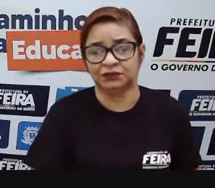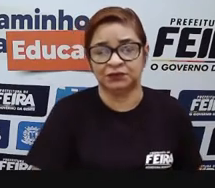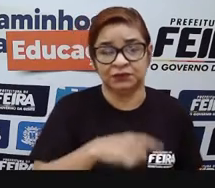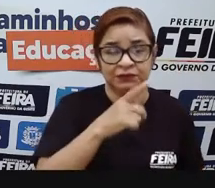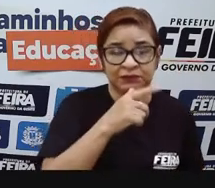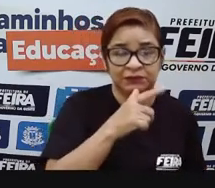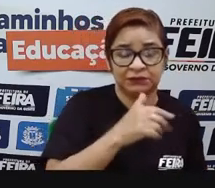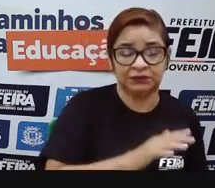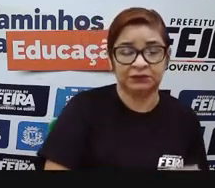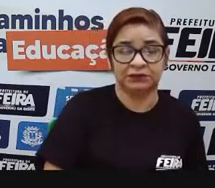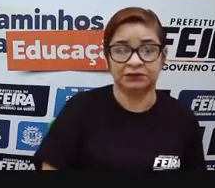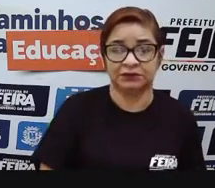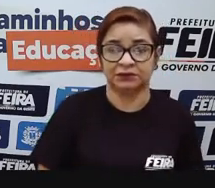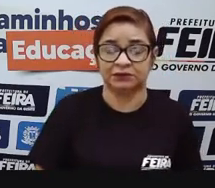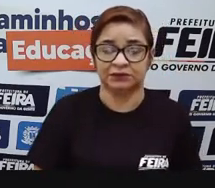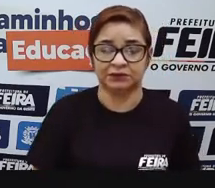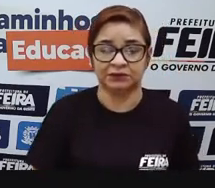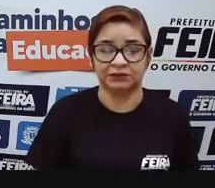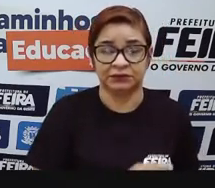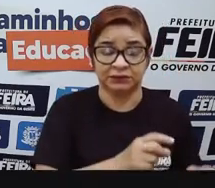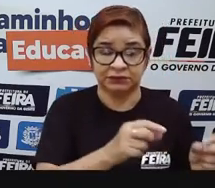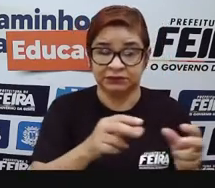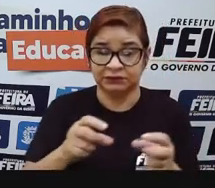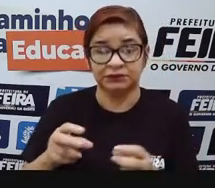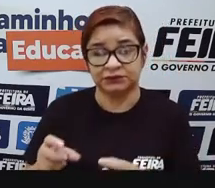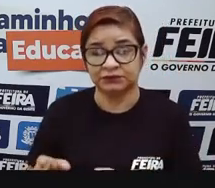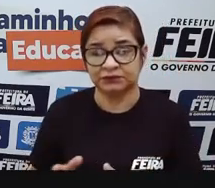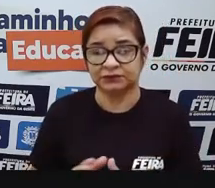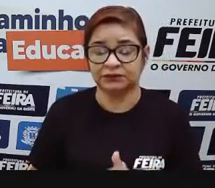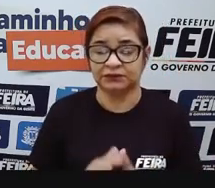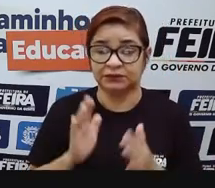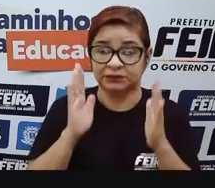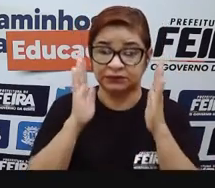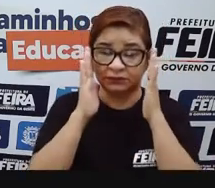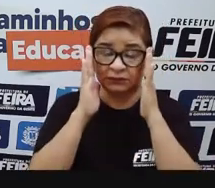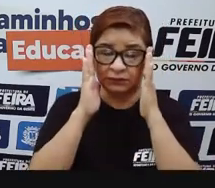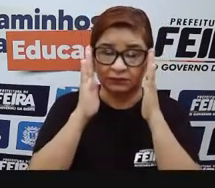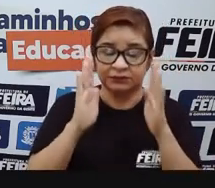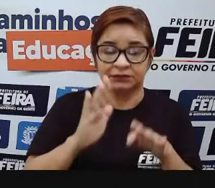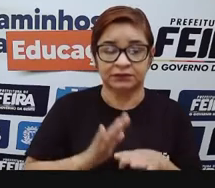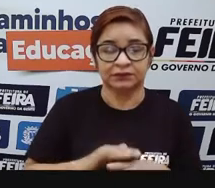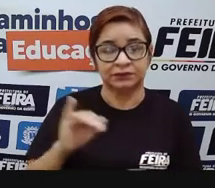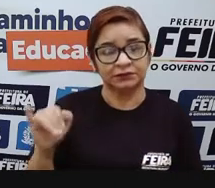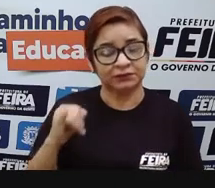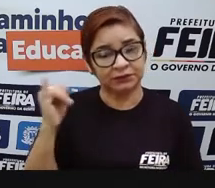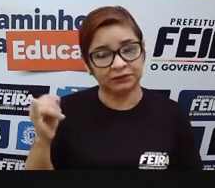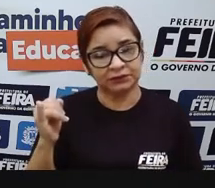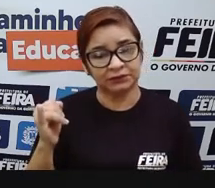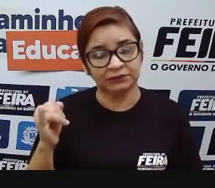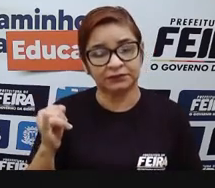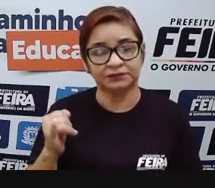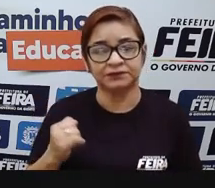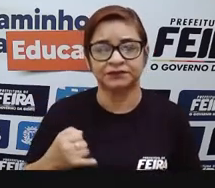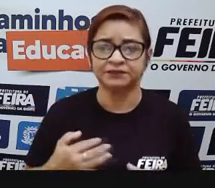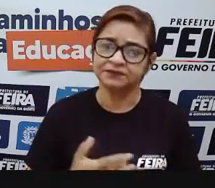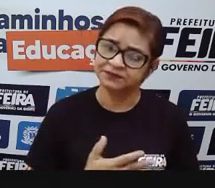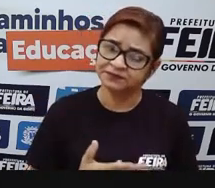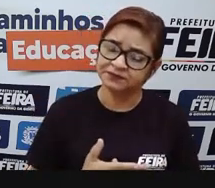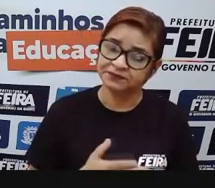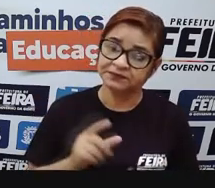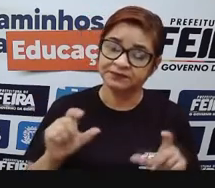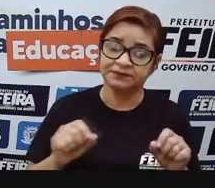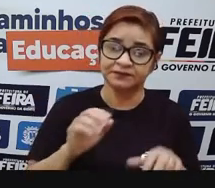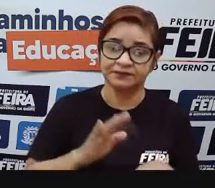a gente falou sobre as atividades econômicas que predominam na nossa cidade. O que é que aqui em Feira de